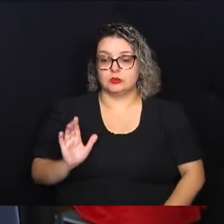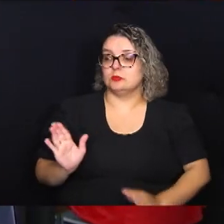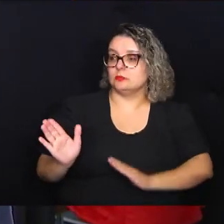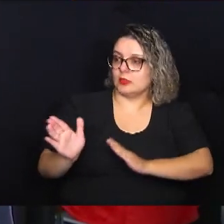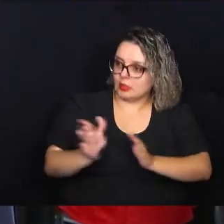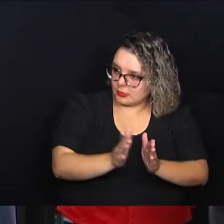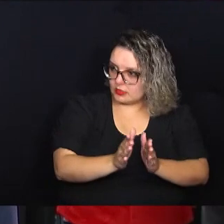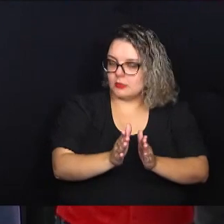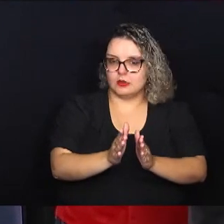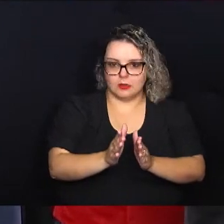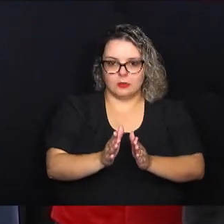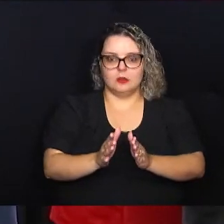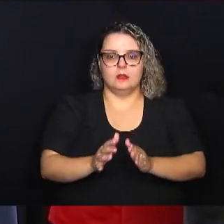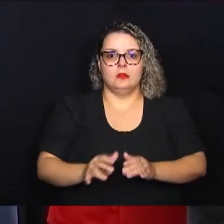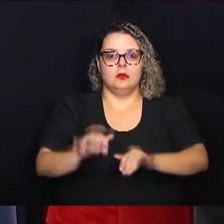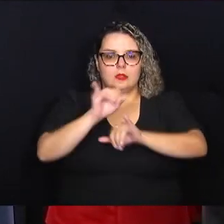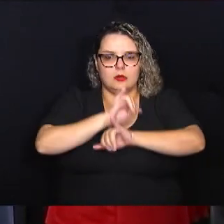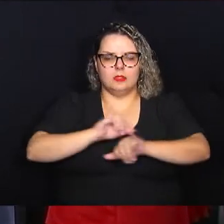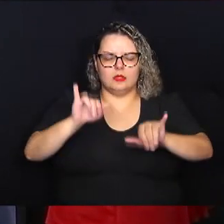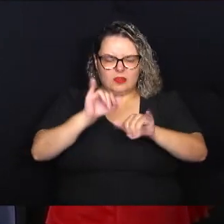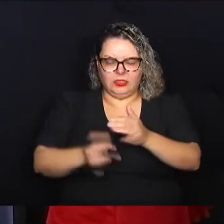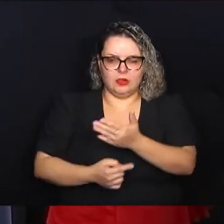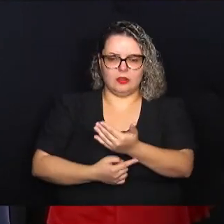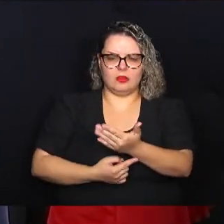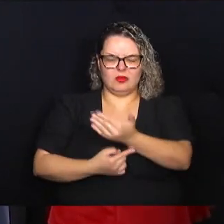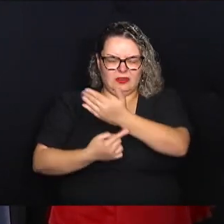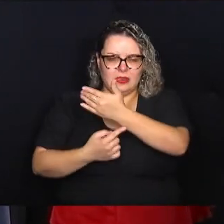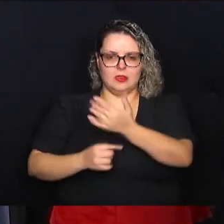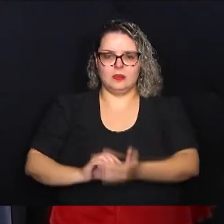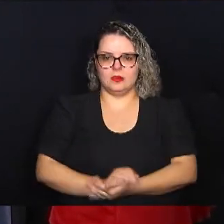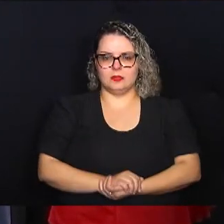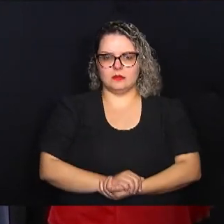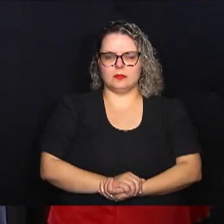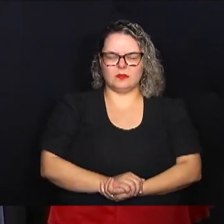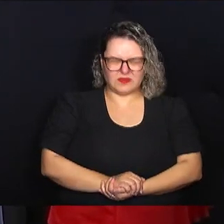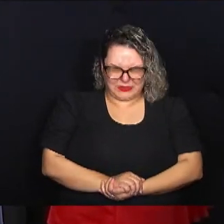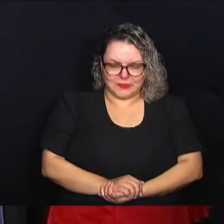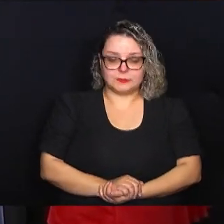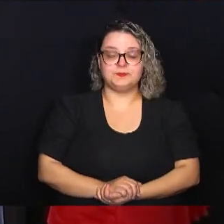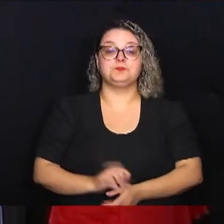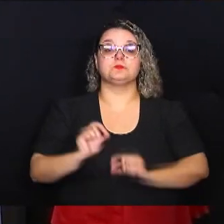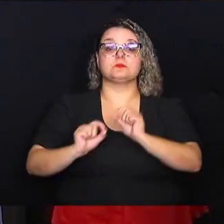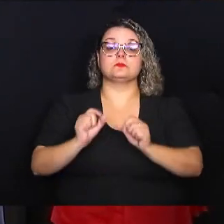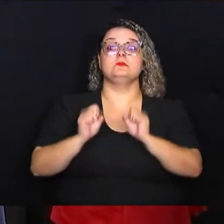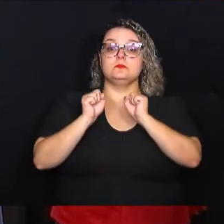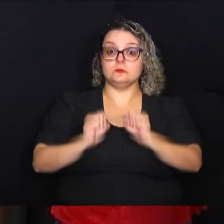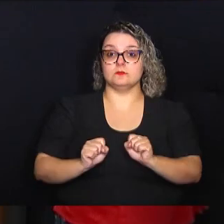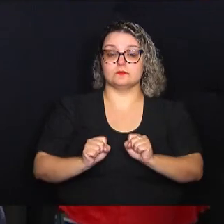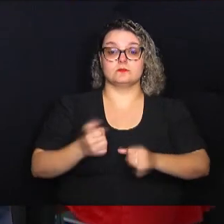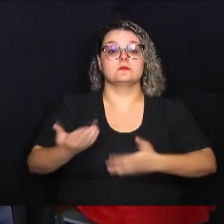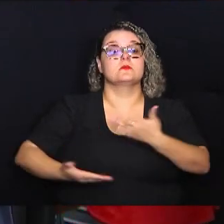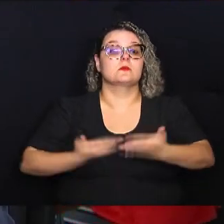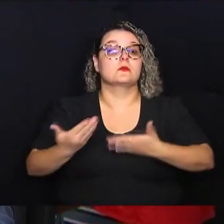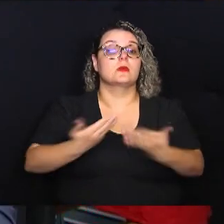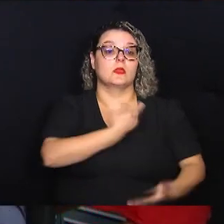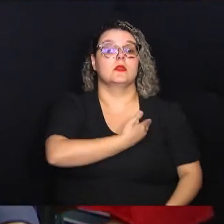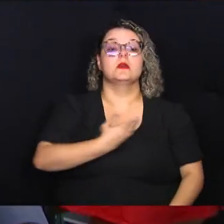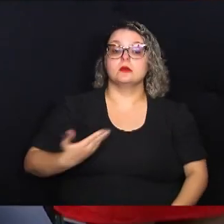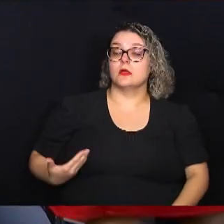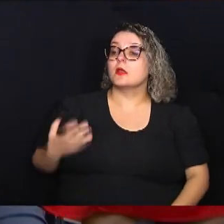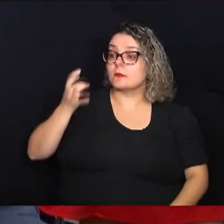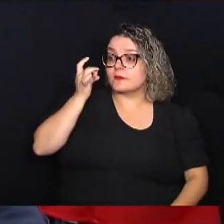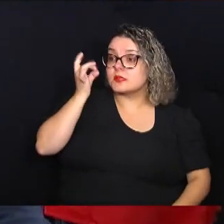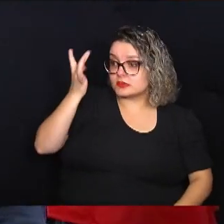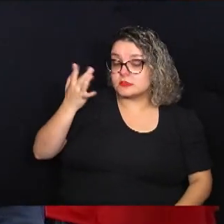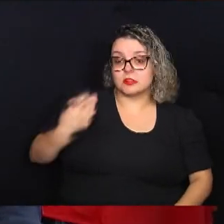da informatização. O que a gente puder, enquanto serviço público, facilitar